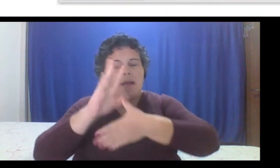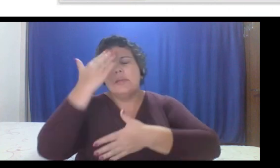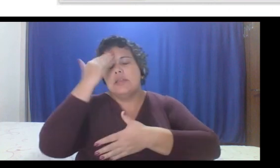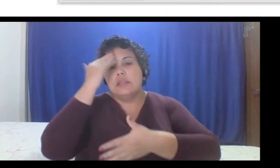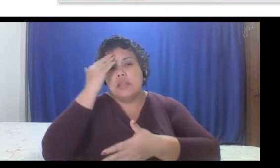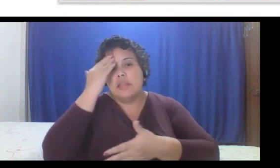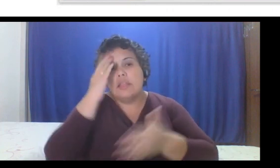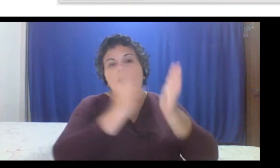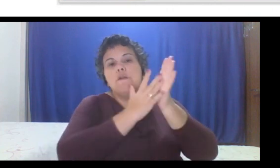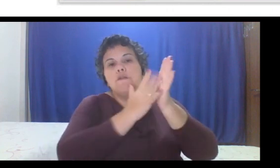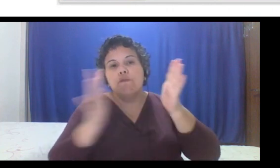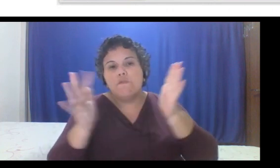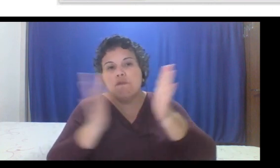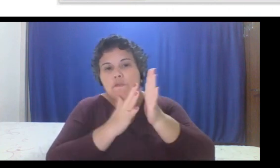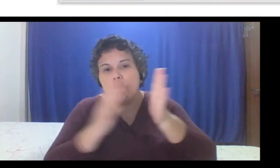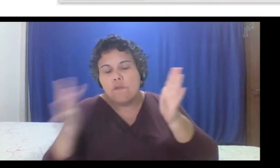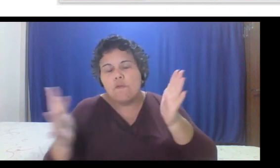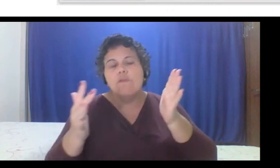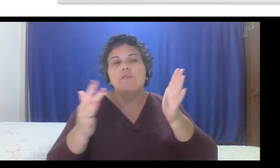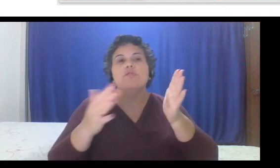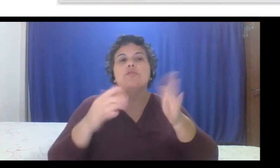resposta de dependências, né,